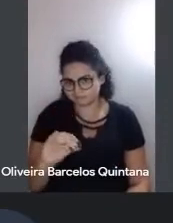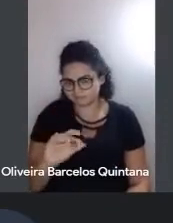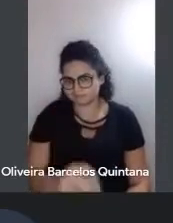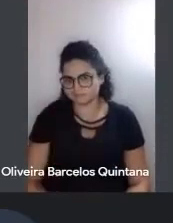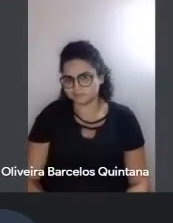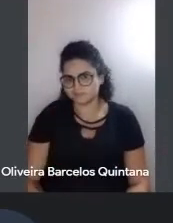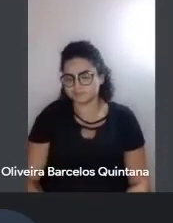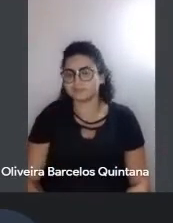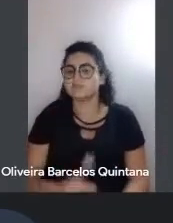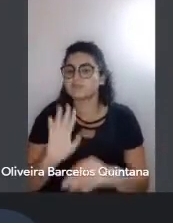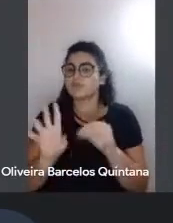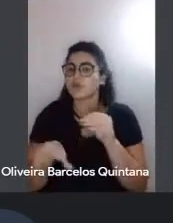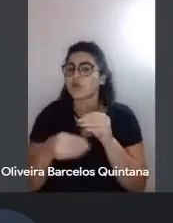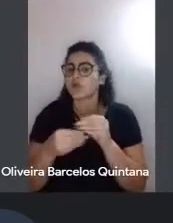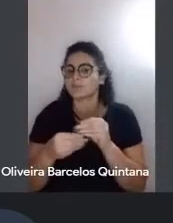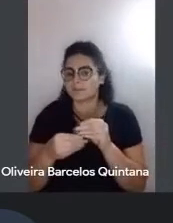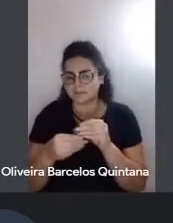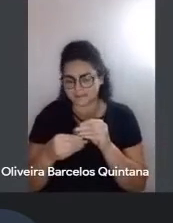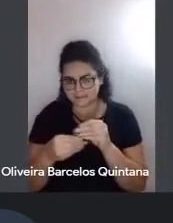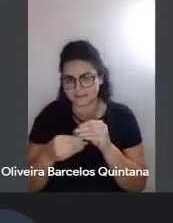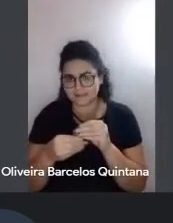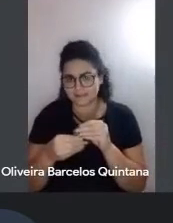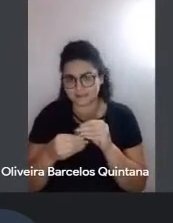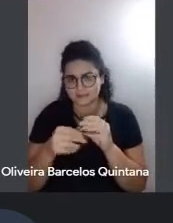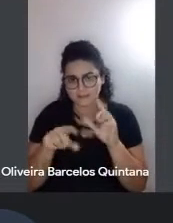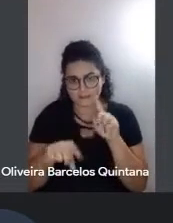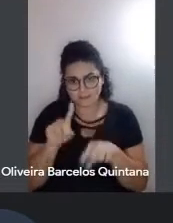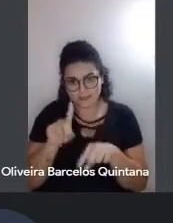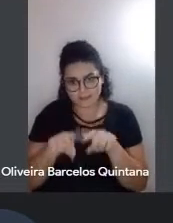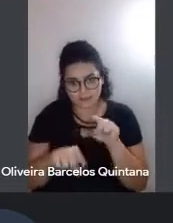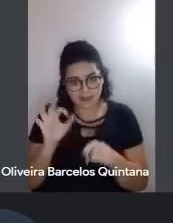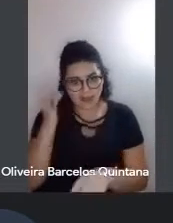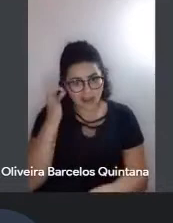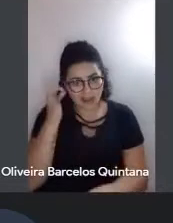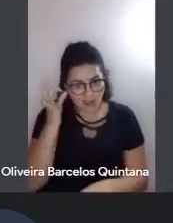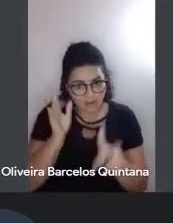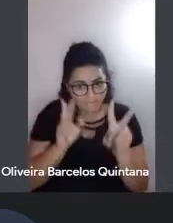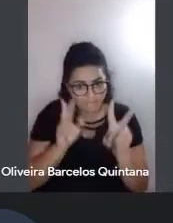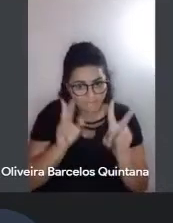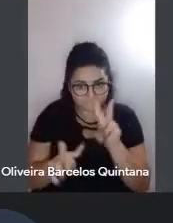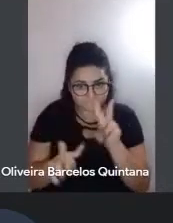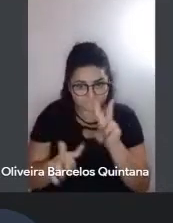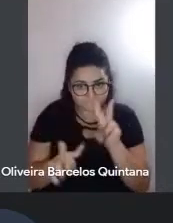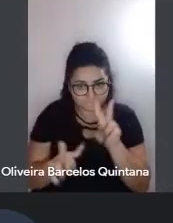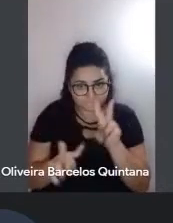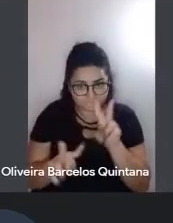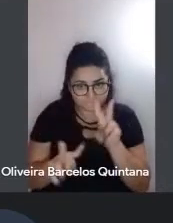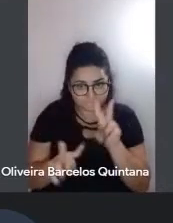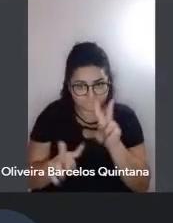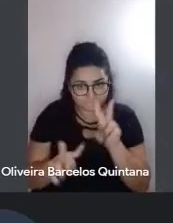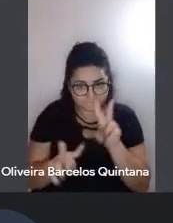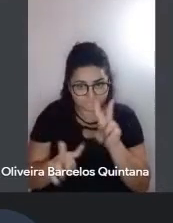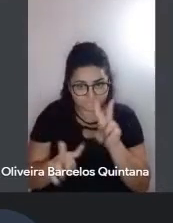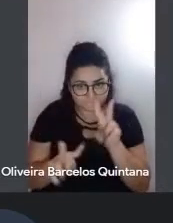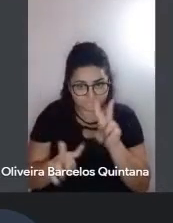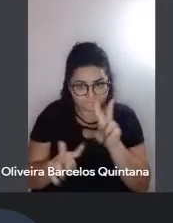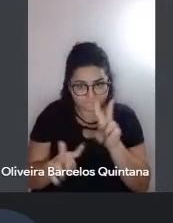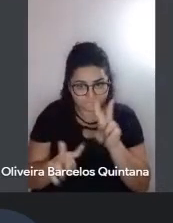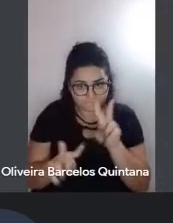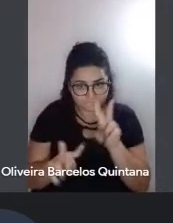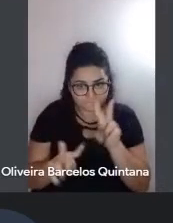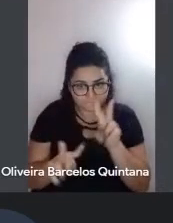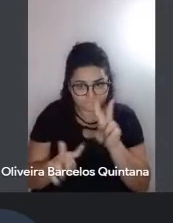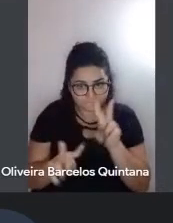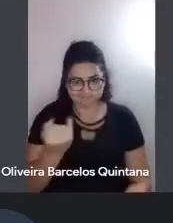complemento. O material audiovisual que nós temos, ele é muito farto, ele é muito rico.